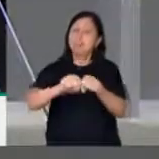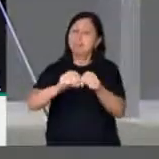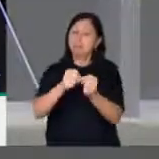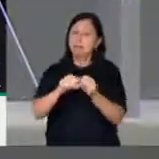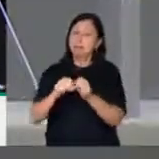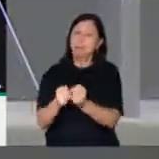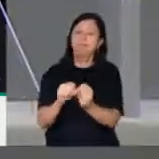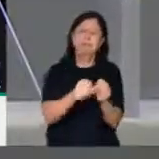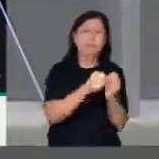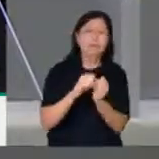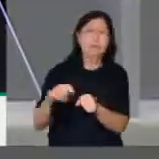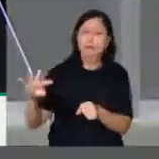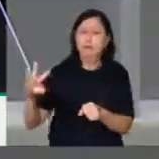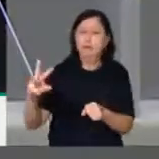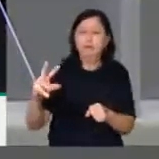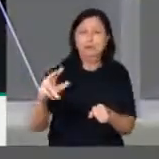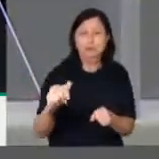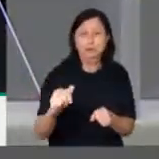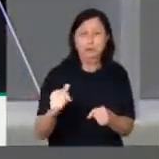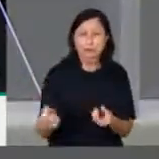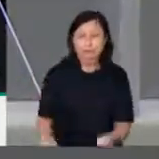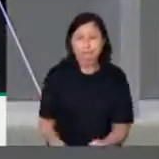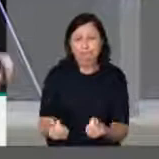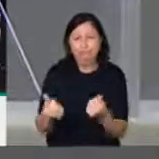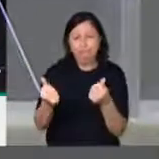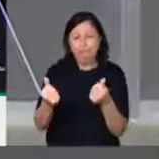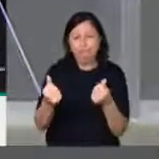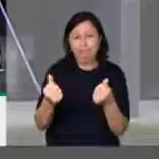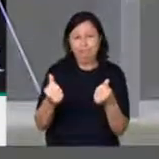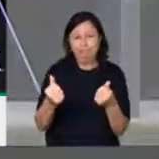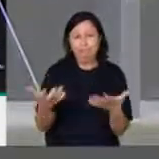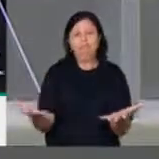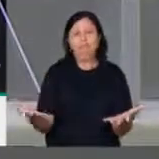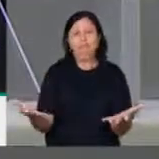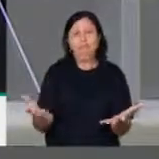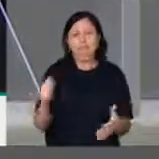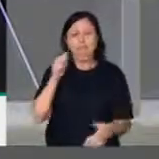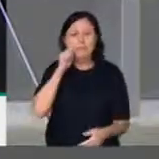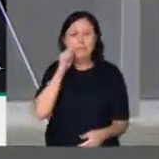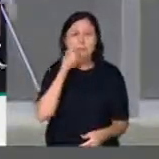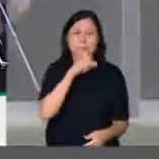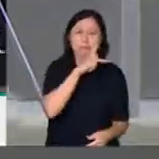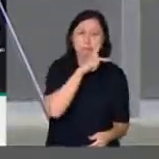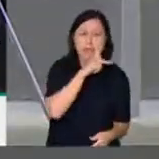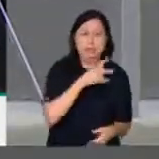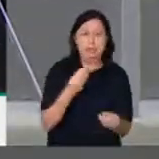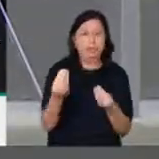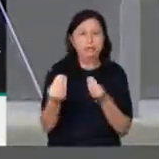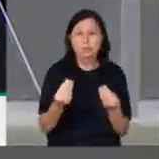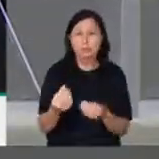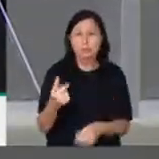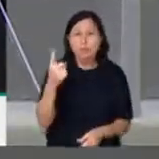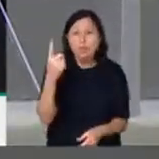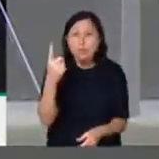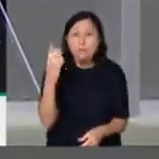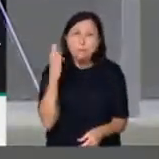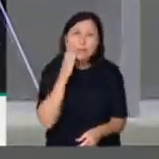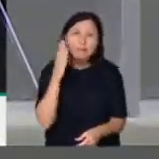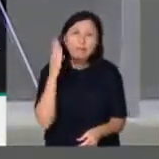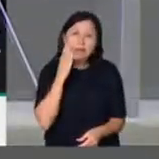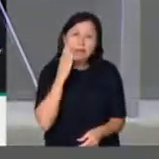contas públicas neste ano de 2018 já chega a 1 bilhão e 540 milhões.